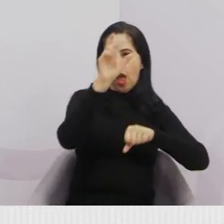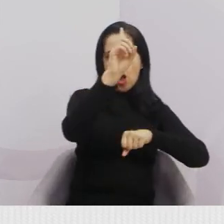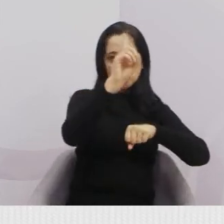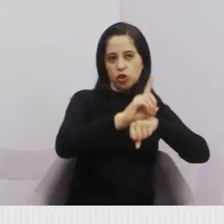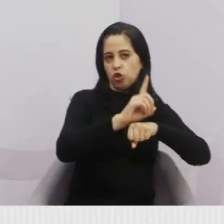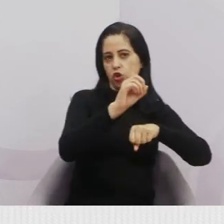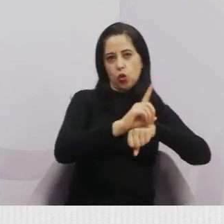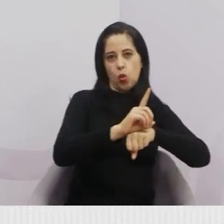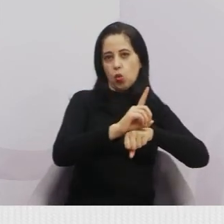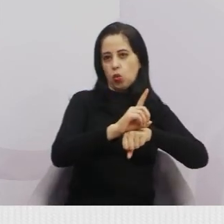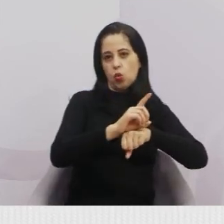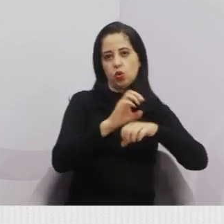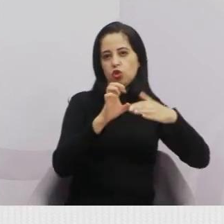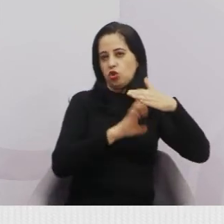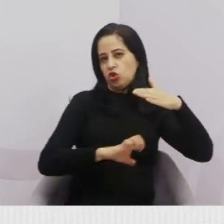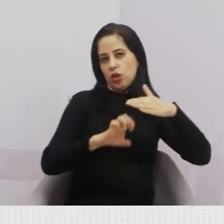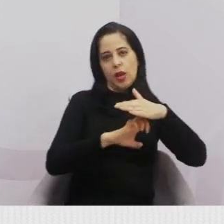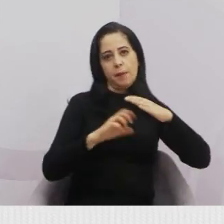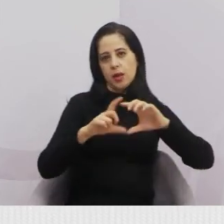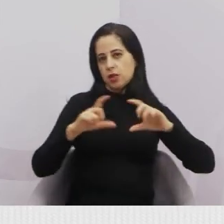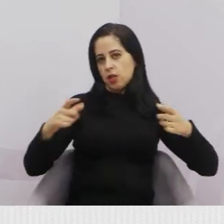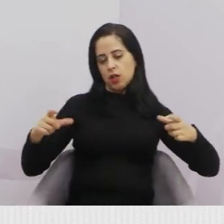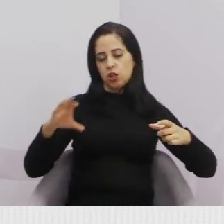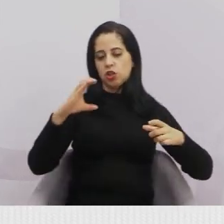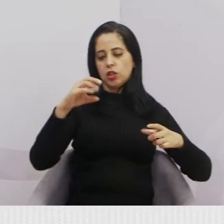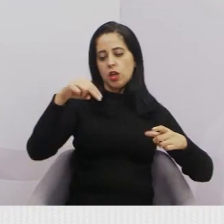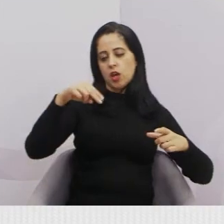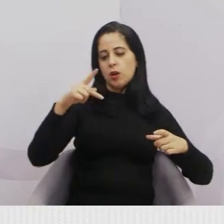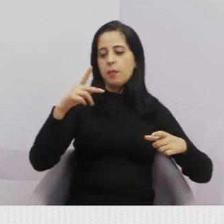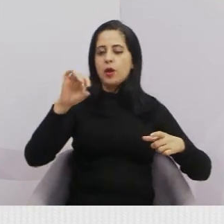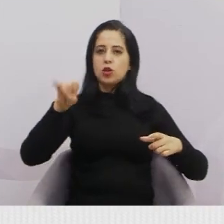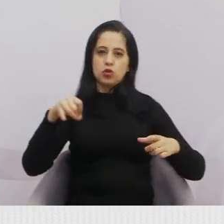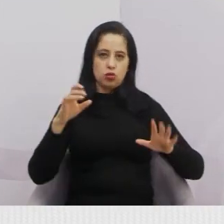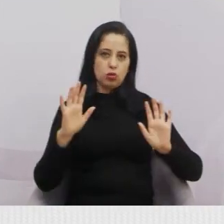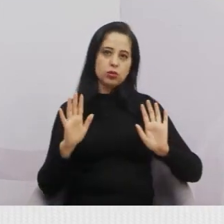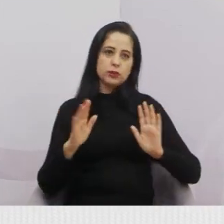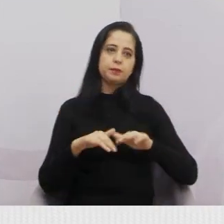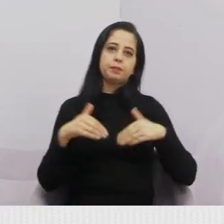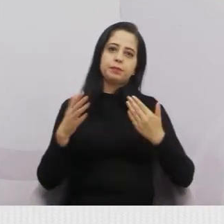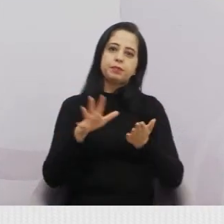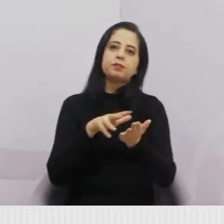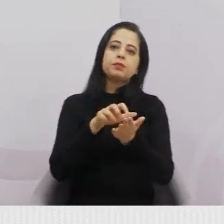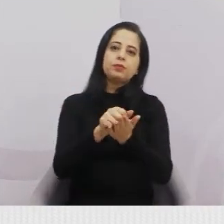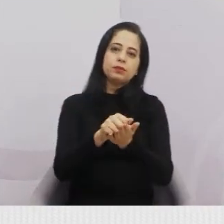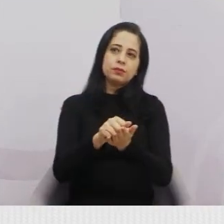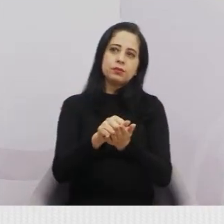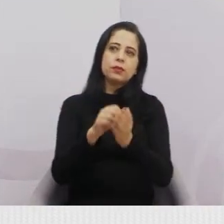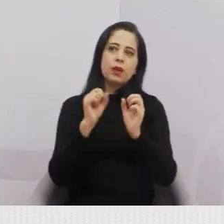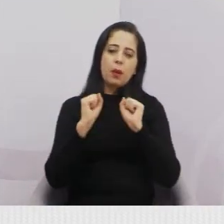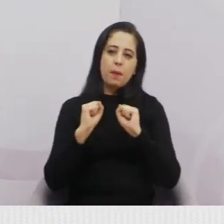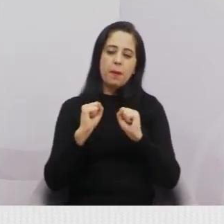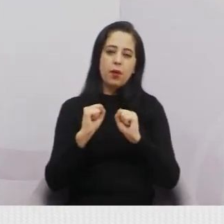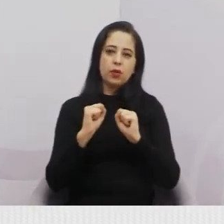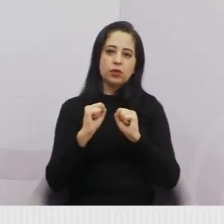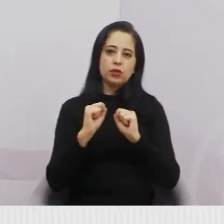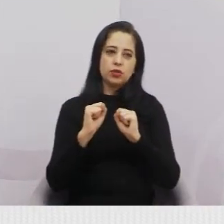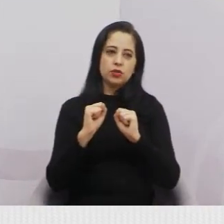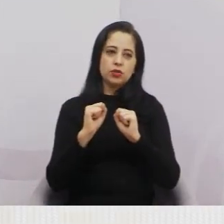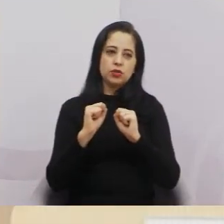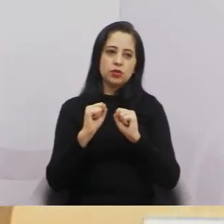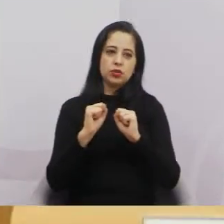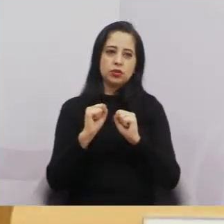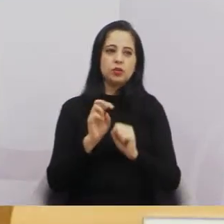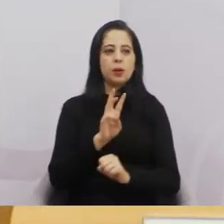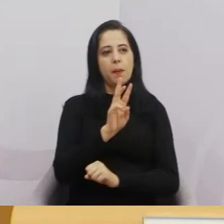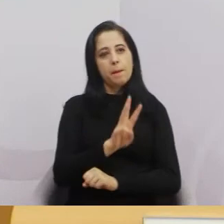jurídica, no caso, com CNPJ. Essas inscrições podem ser feitas no